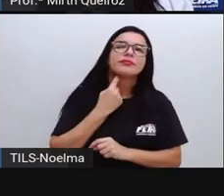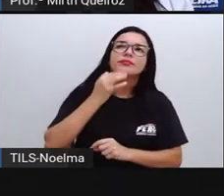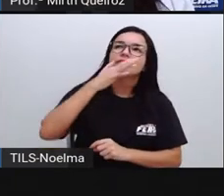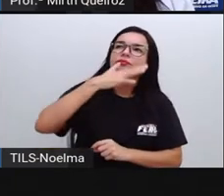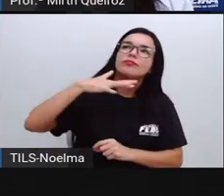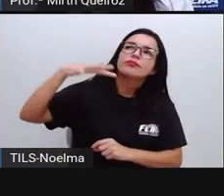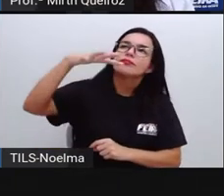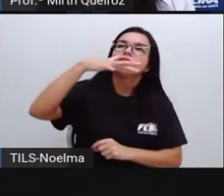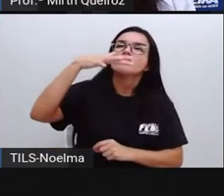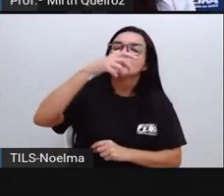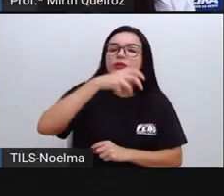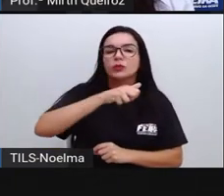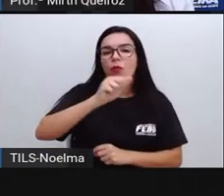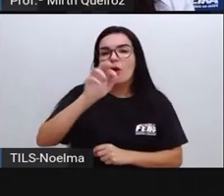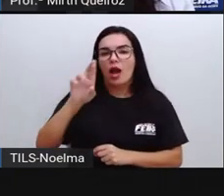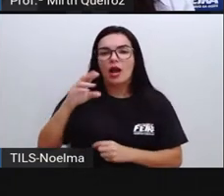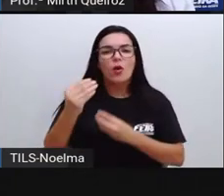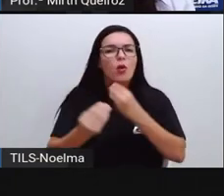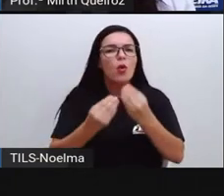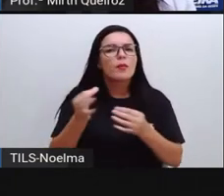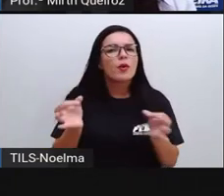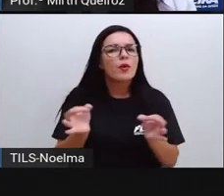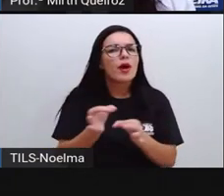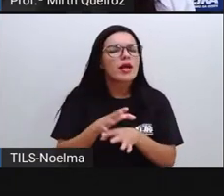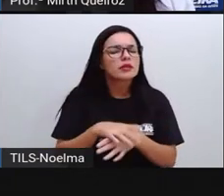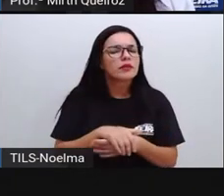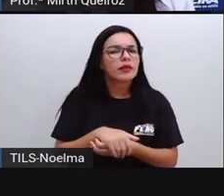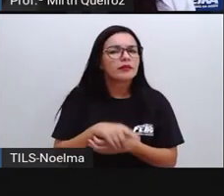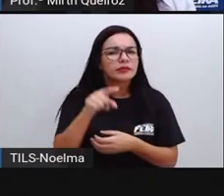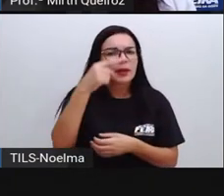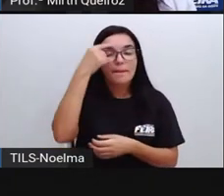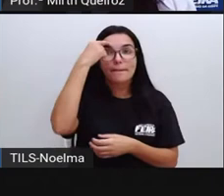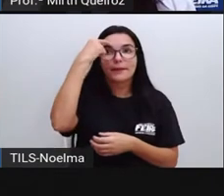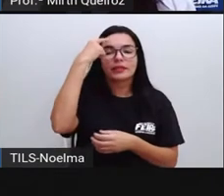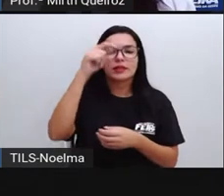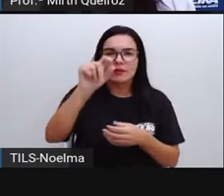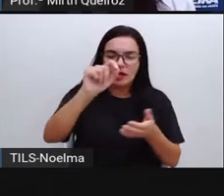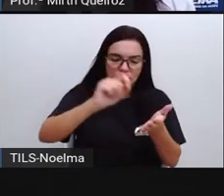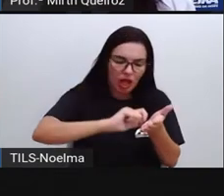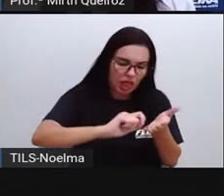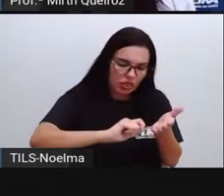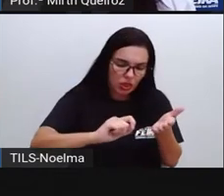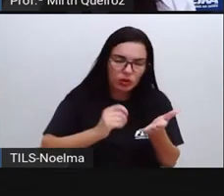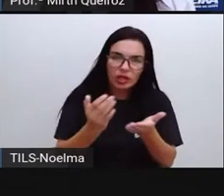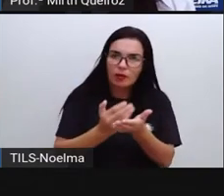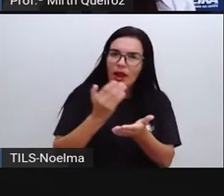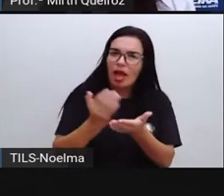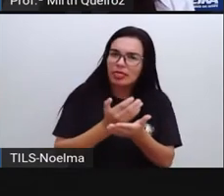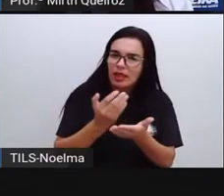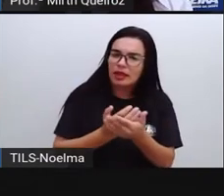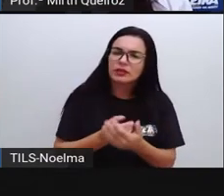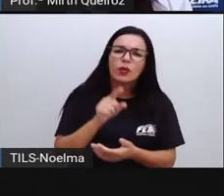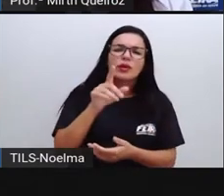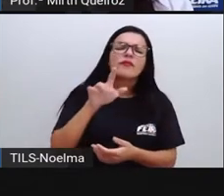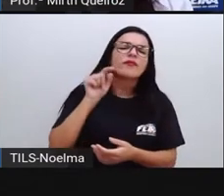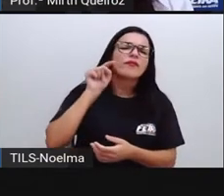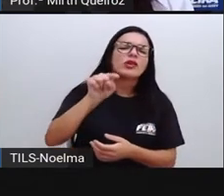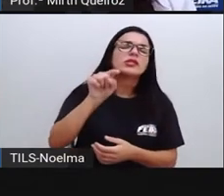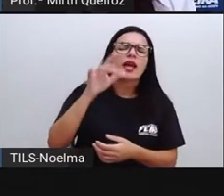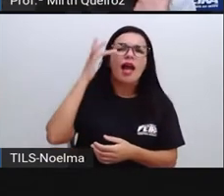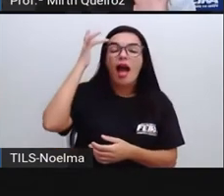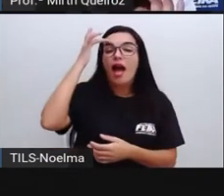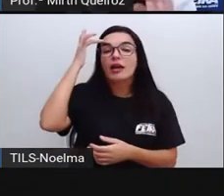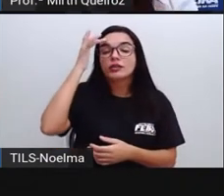De que forma a gente poderia resolver isso? Pensem aí, anotem no caderno de vocês, e aí o que vocês acham?